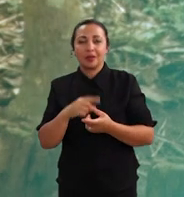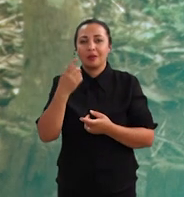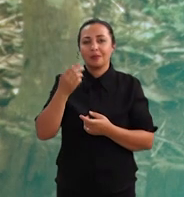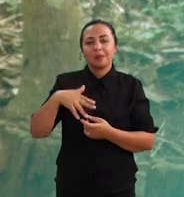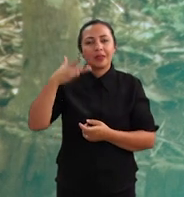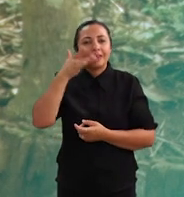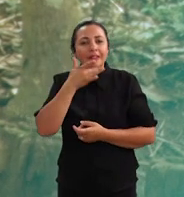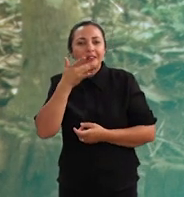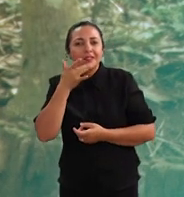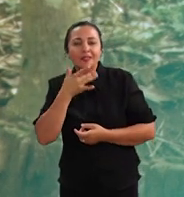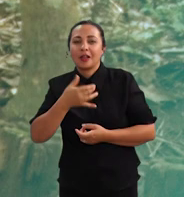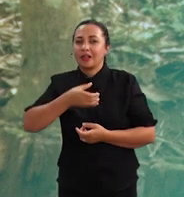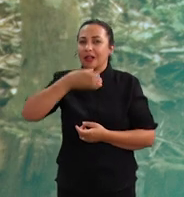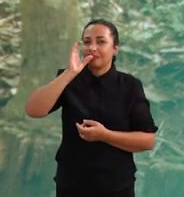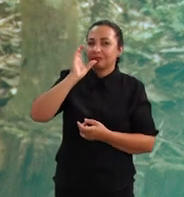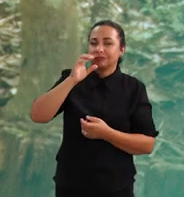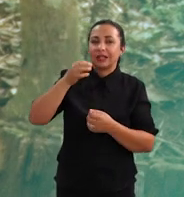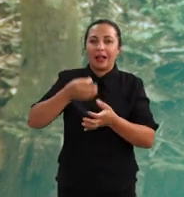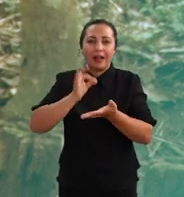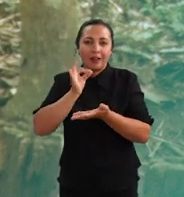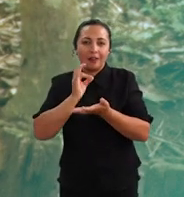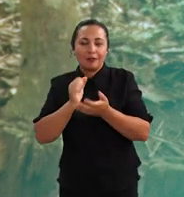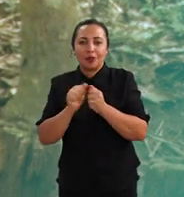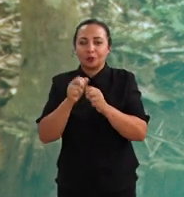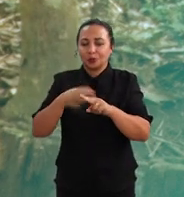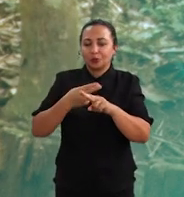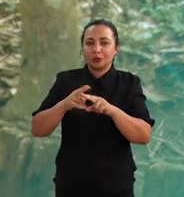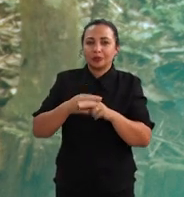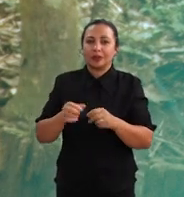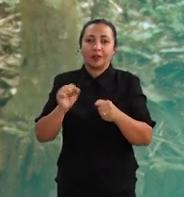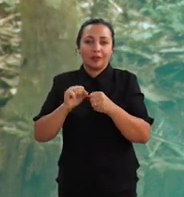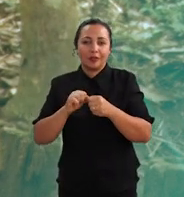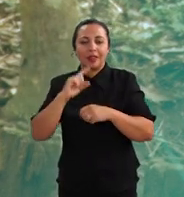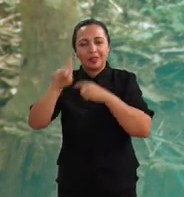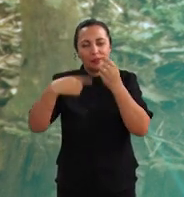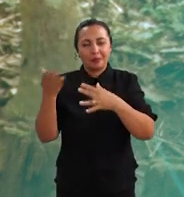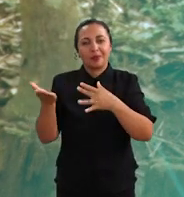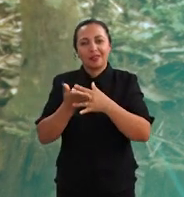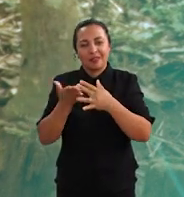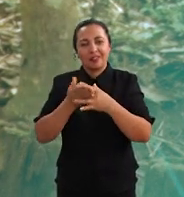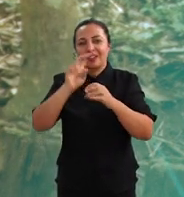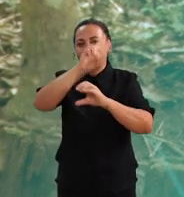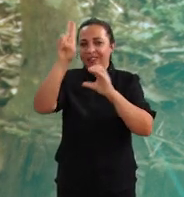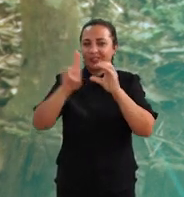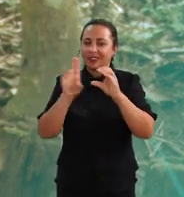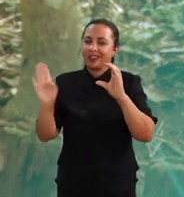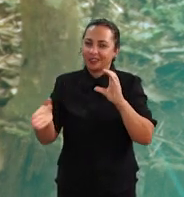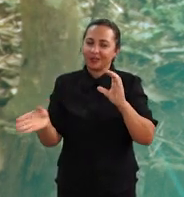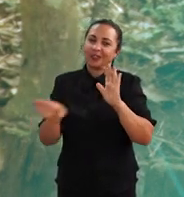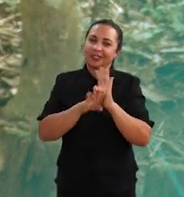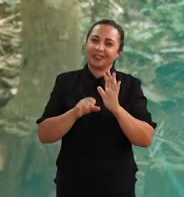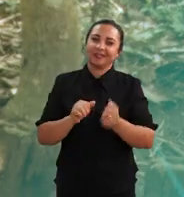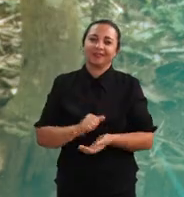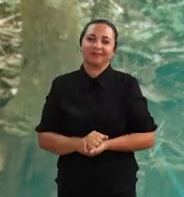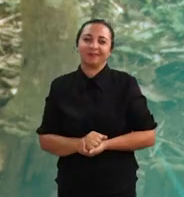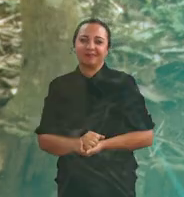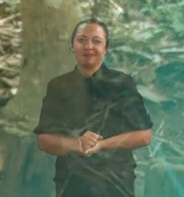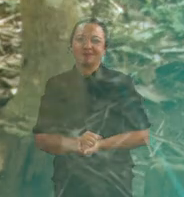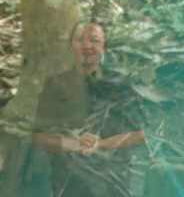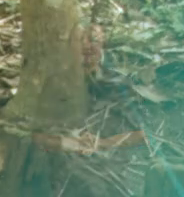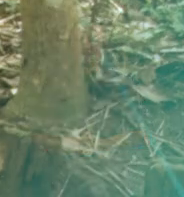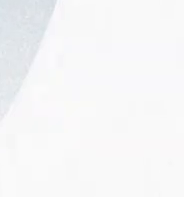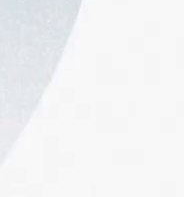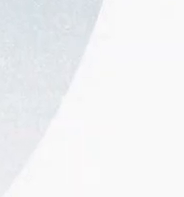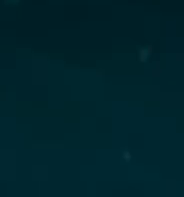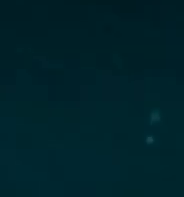Veja daqui a pouco uma saborosa bebida que leva café e cacau em sua composição. É depois do intervalo, Univerciência volta já